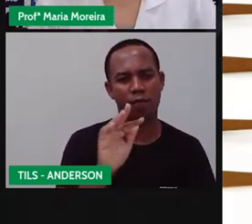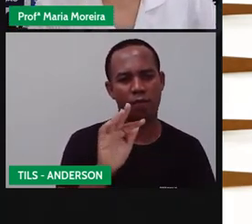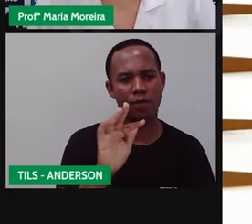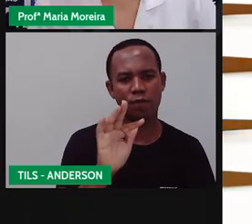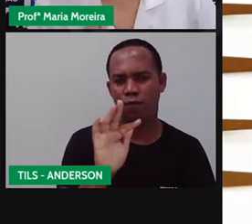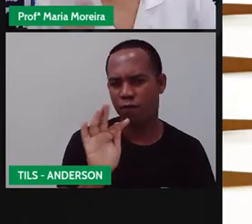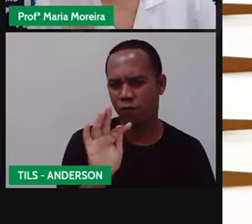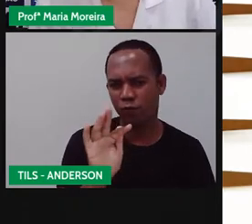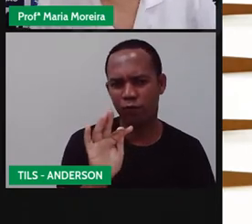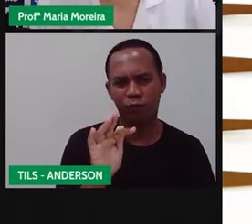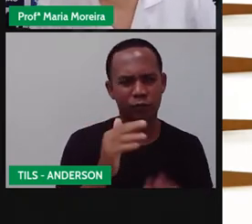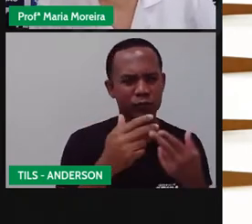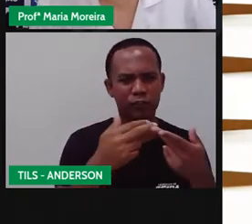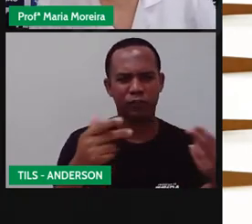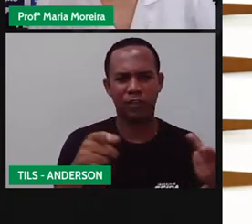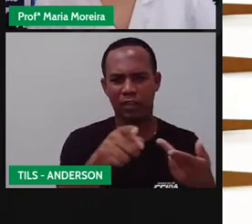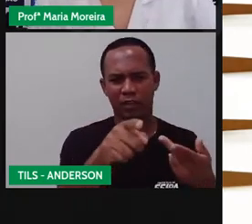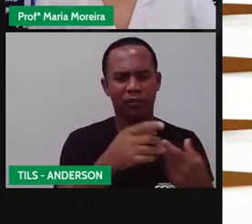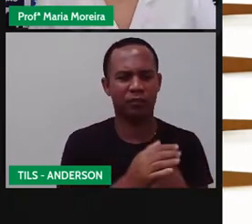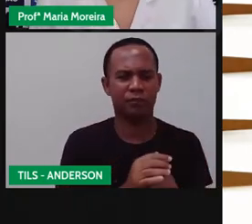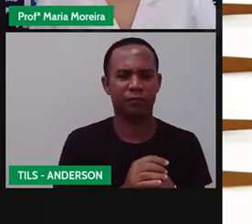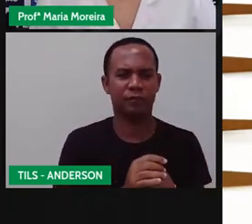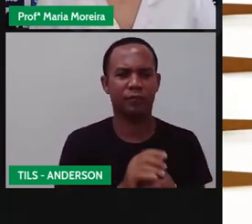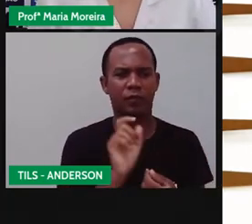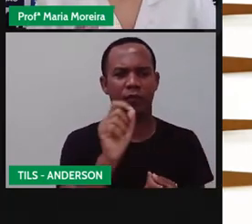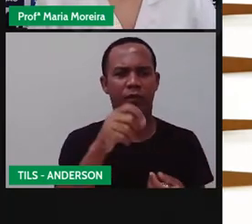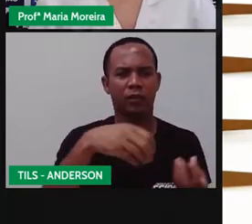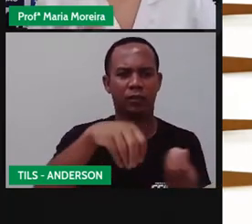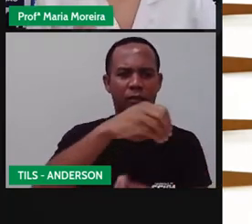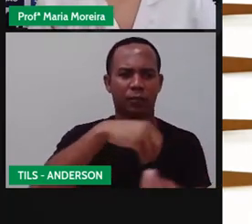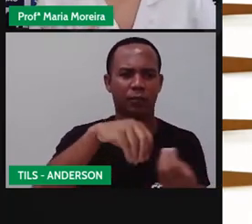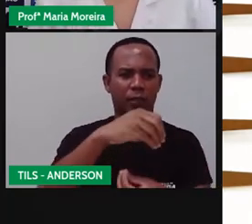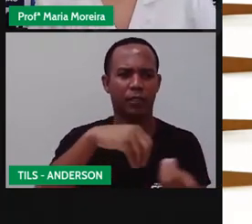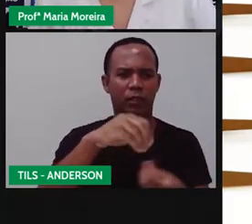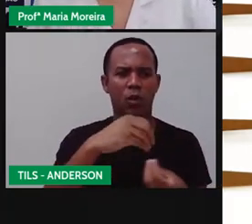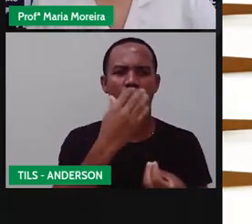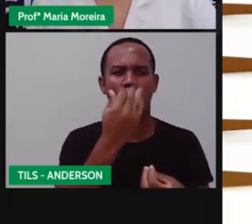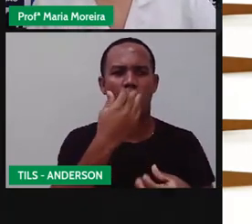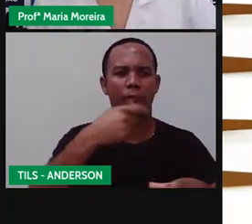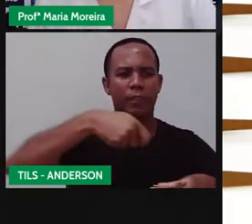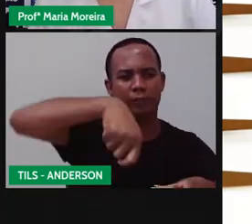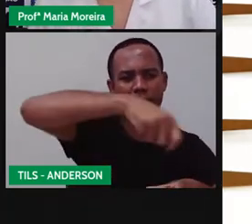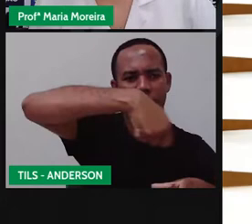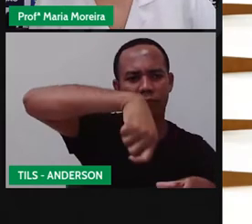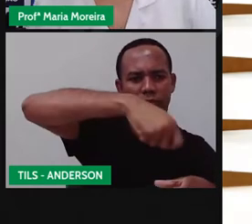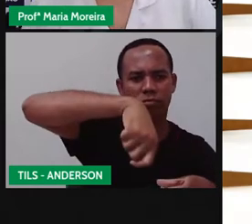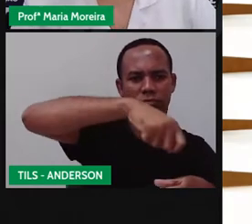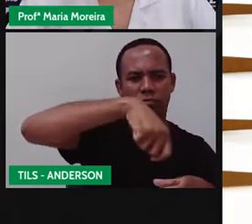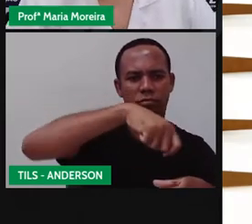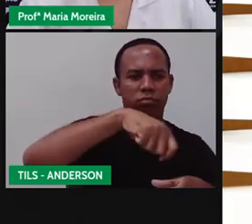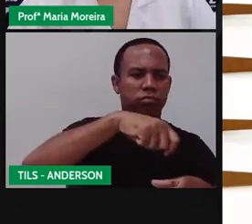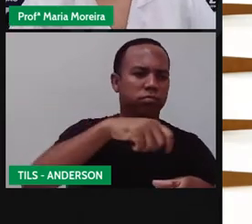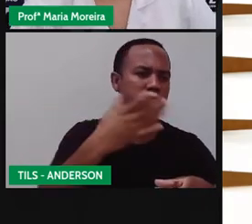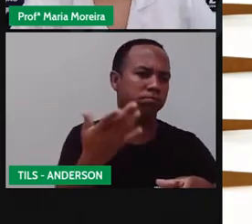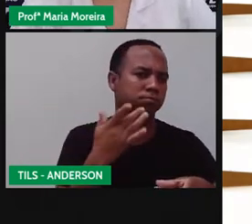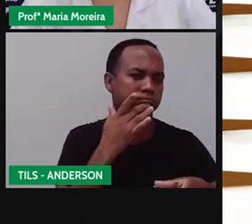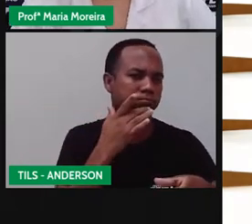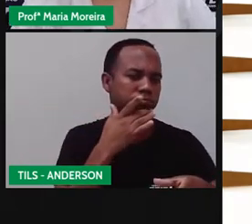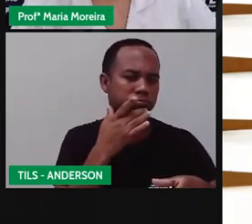é o que? Tempero seco, que a gente vai usar onde? Em comidas. Sejam elas salgadas ou